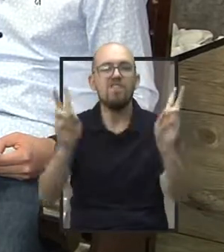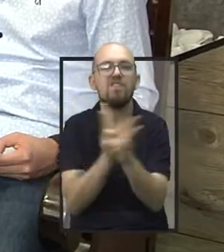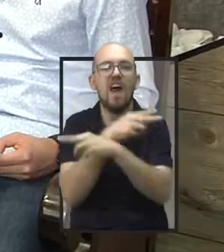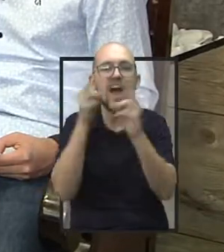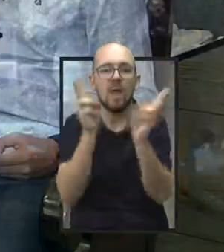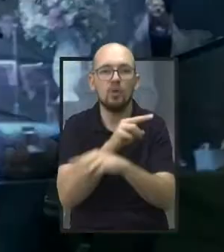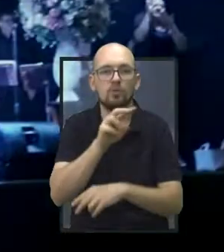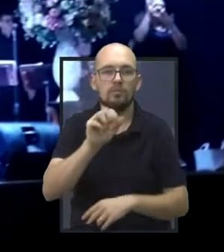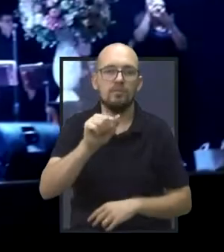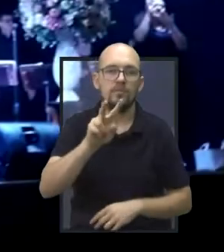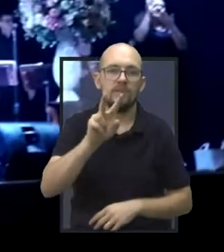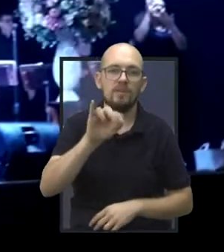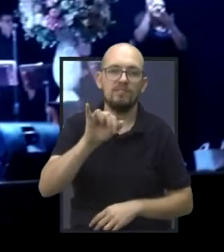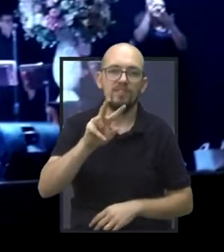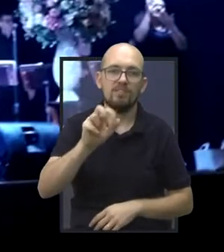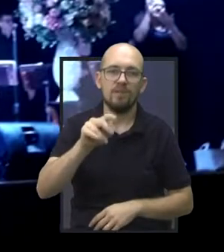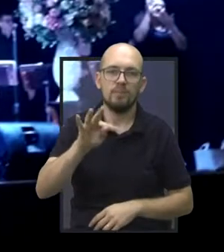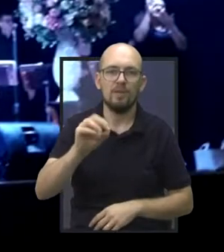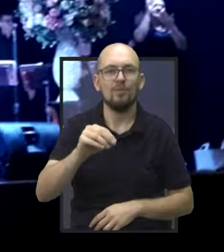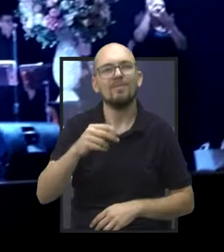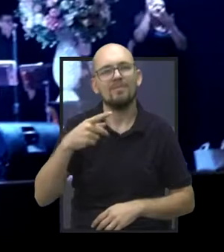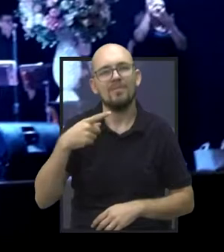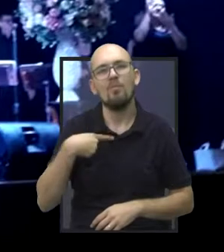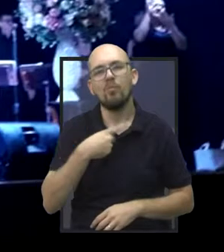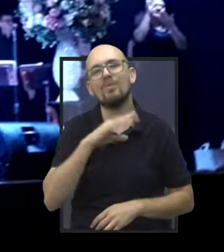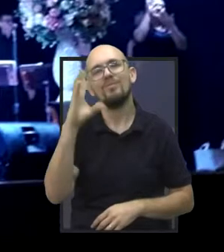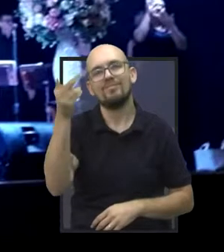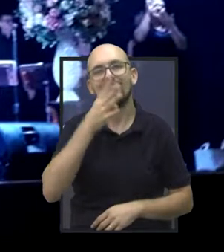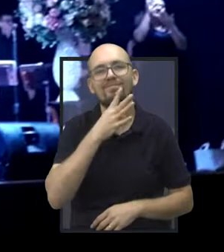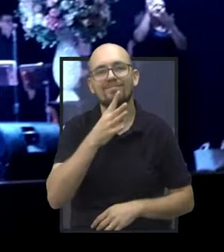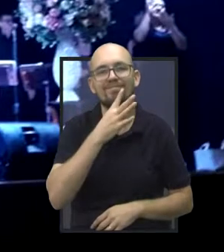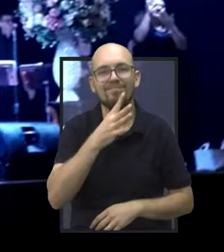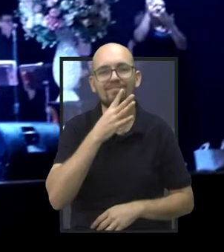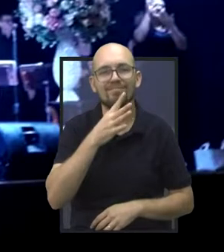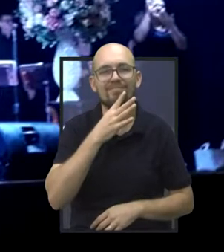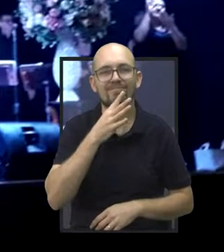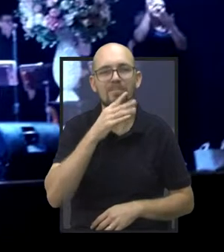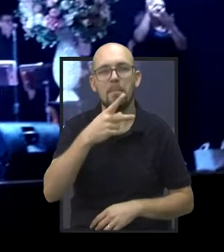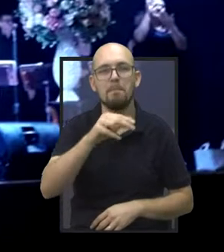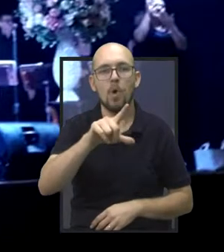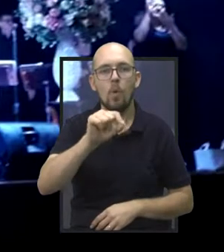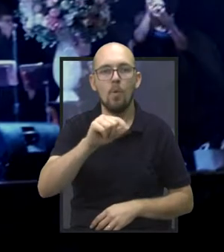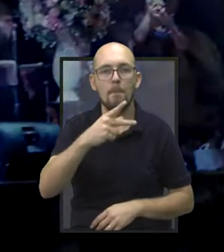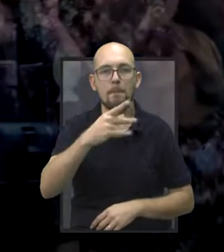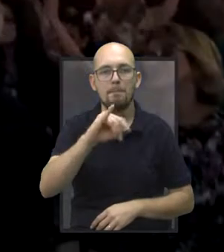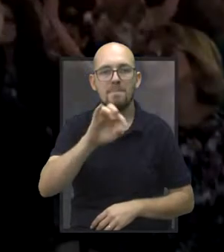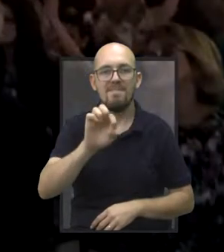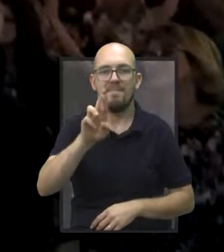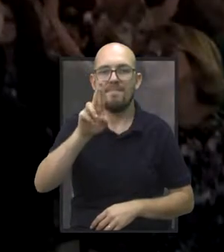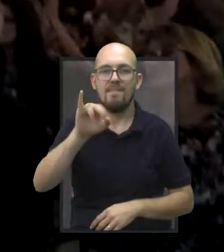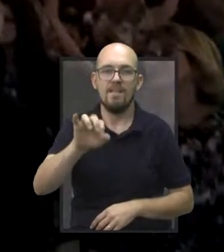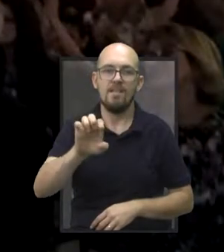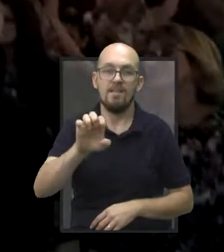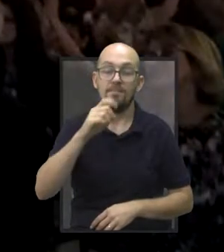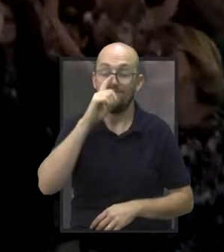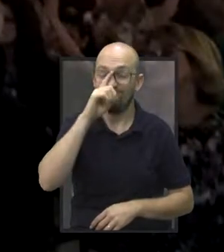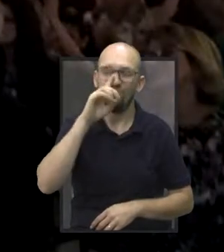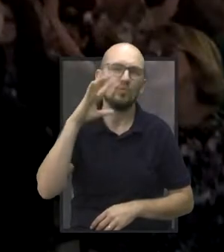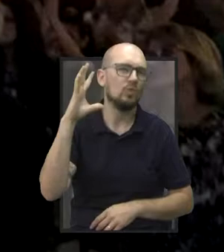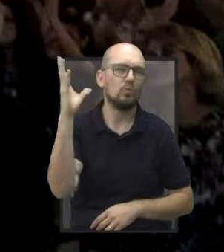Paulo de Pierre, uma pessoa muito conhecida em nossa cidade, também uma pessoa que faz um serviço de